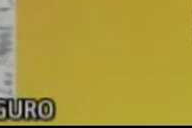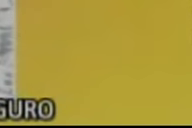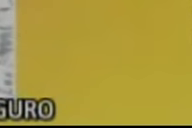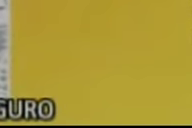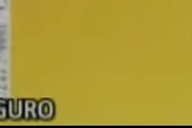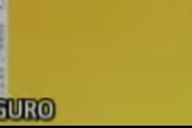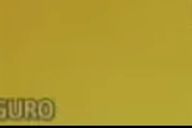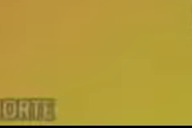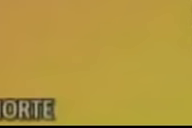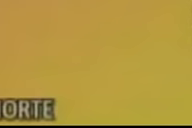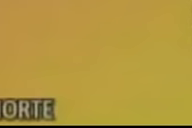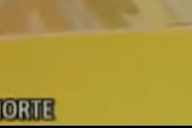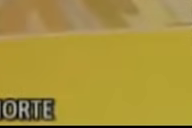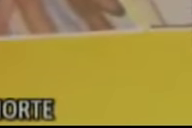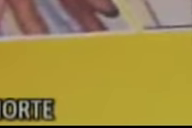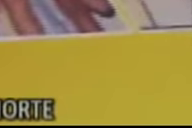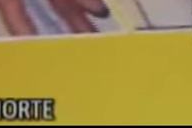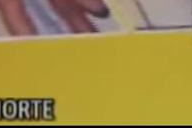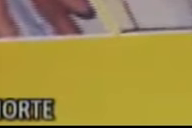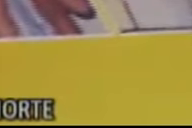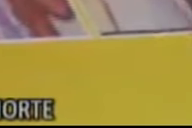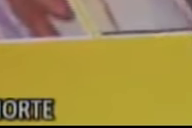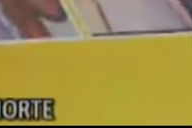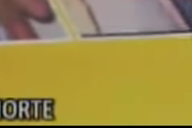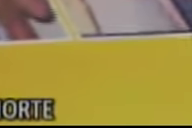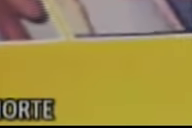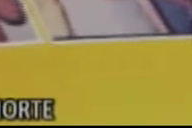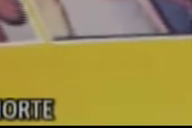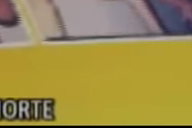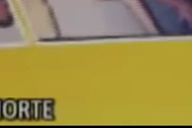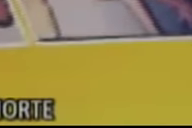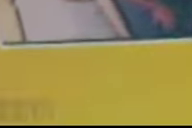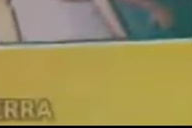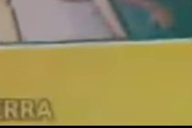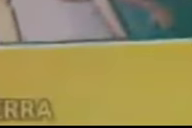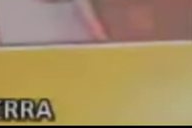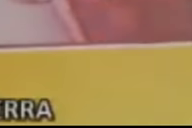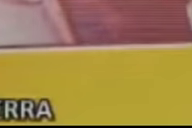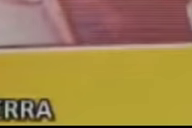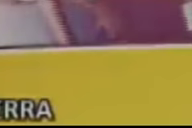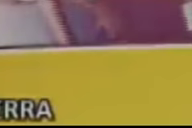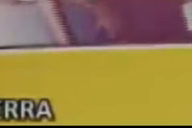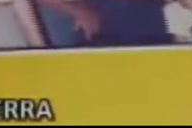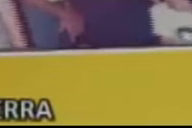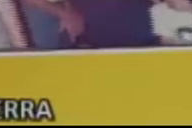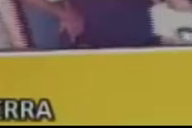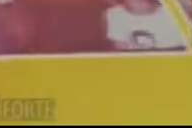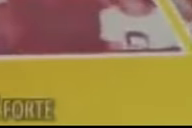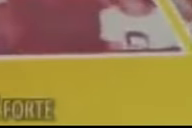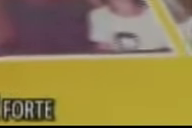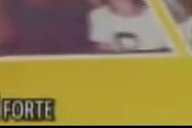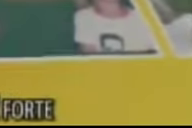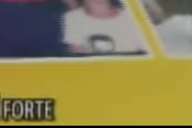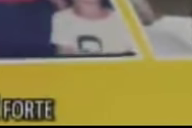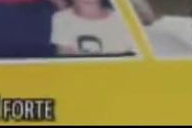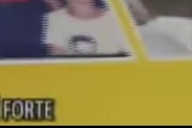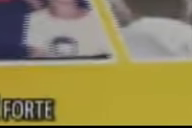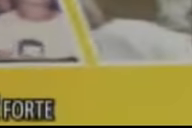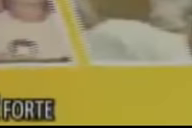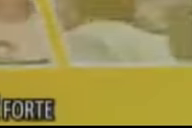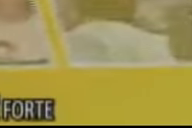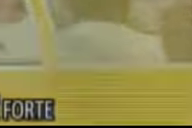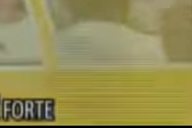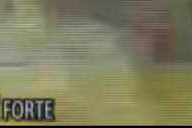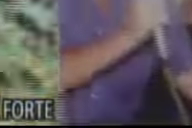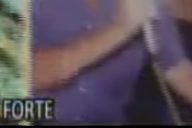seguro, vou para o Sul e vou para o Norte. Meu voto é do Bezerra, o Bezerra